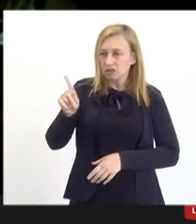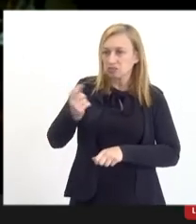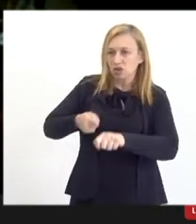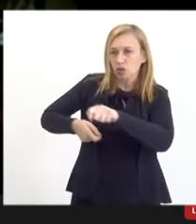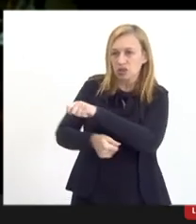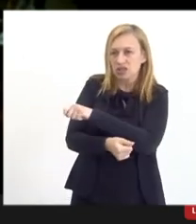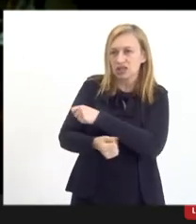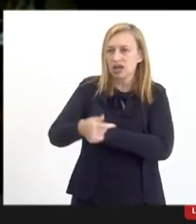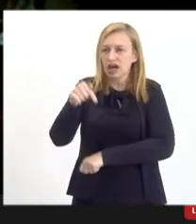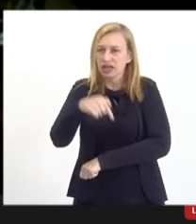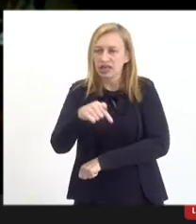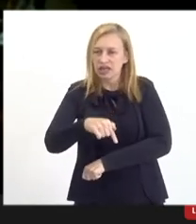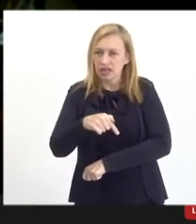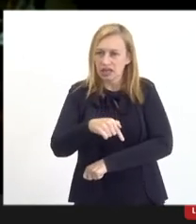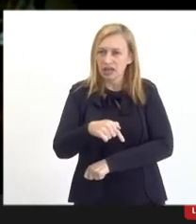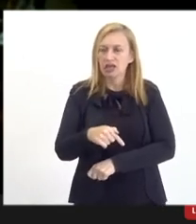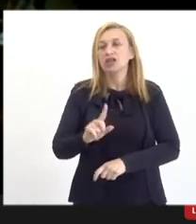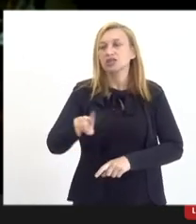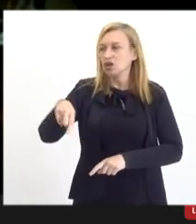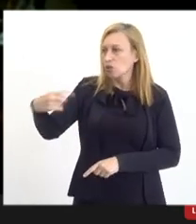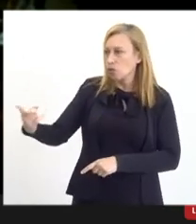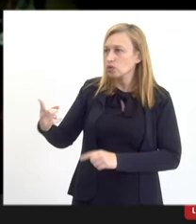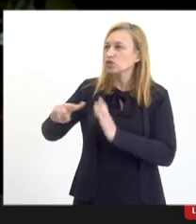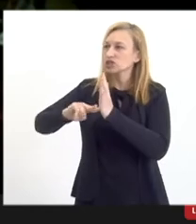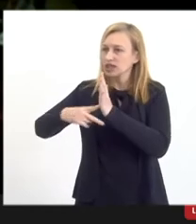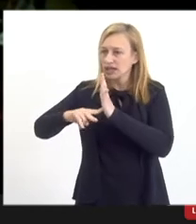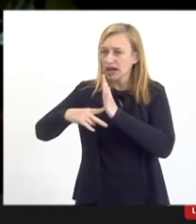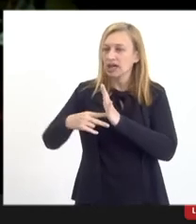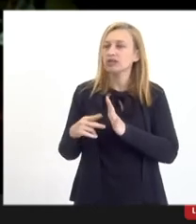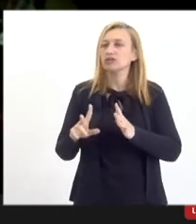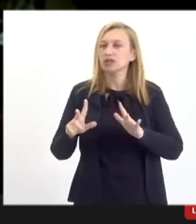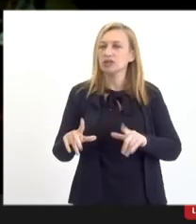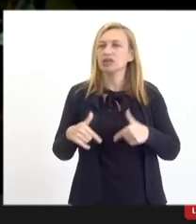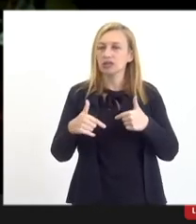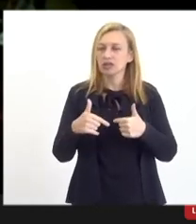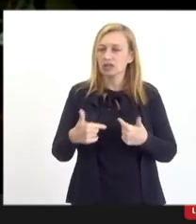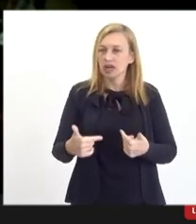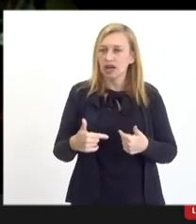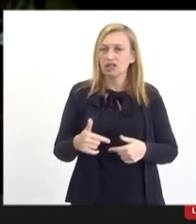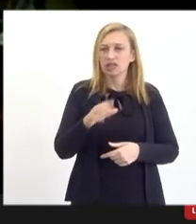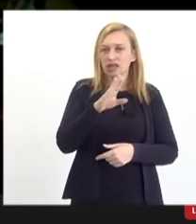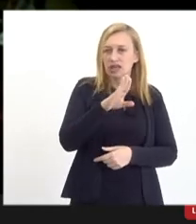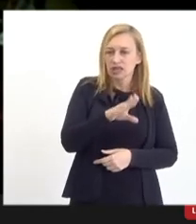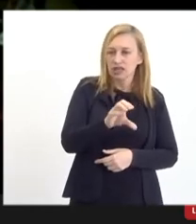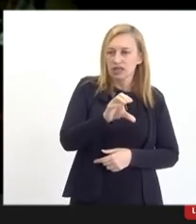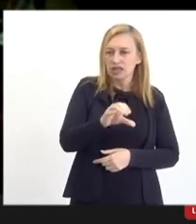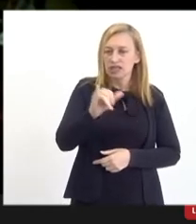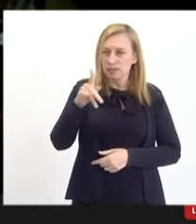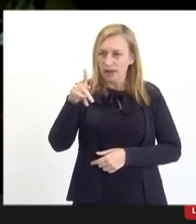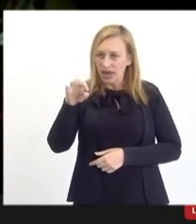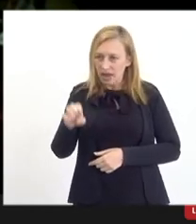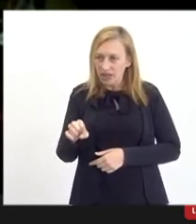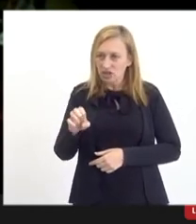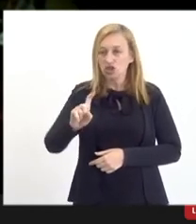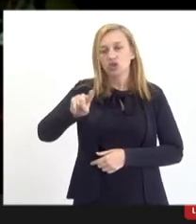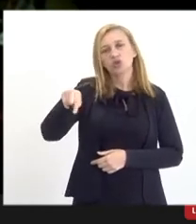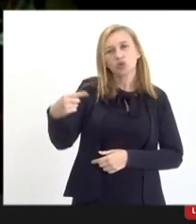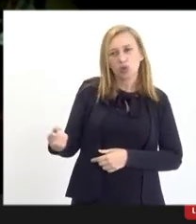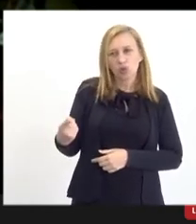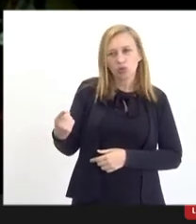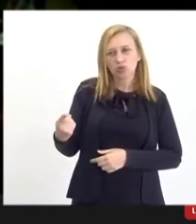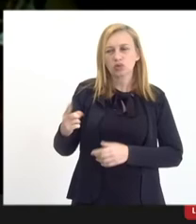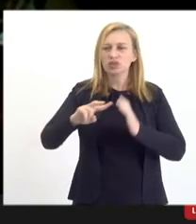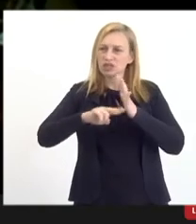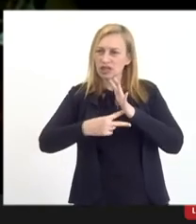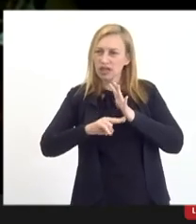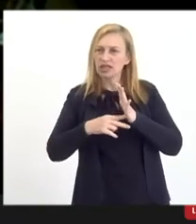essa parte patronal, existem outros sindicatos que assumem isso, como é o caso do CIMERG, CIMES, ela tem alguns sindicatos que